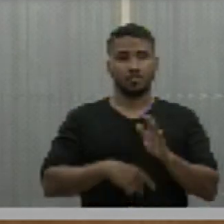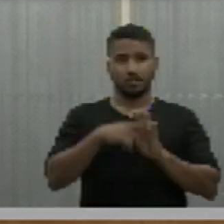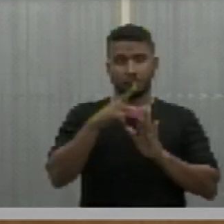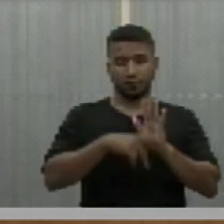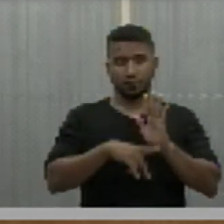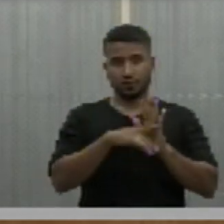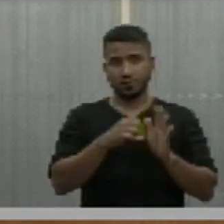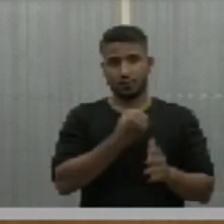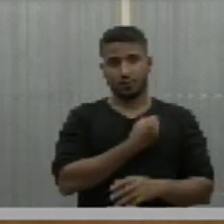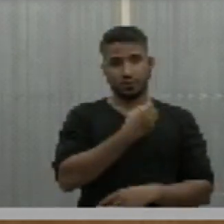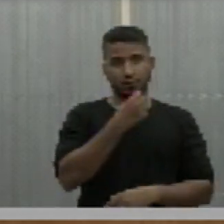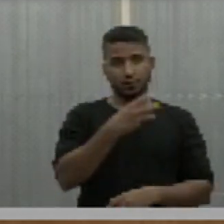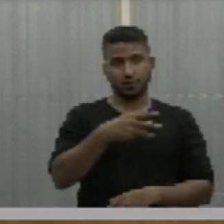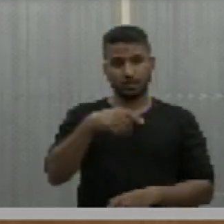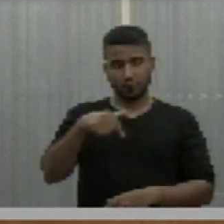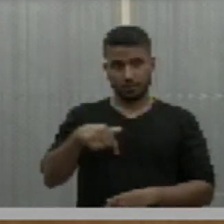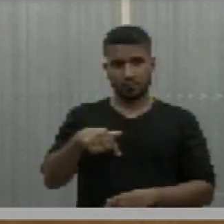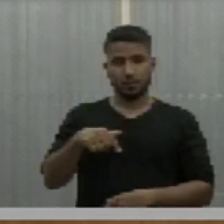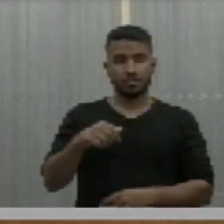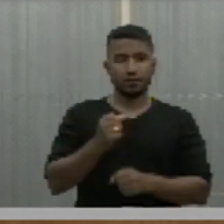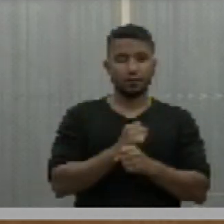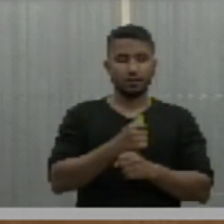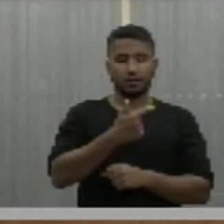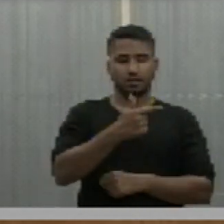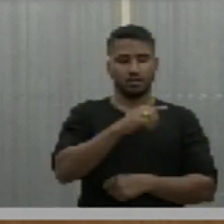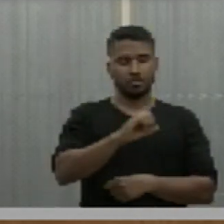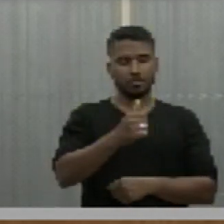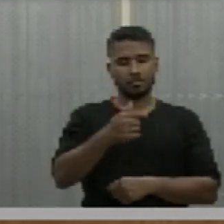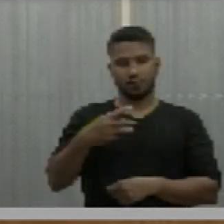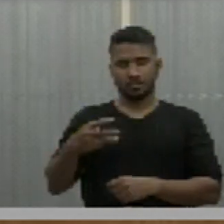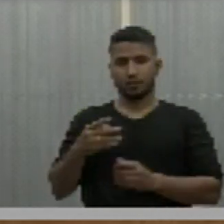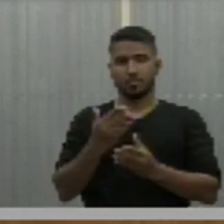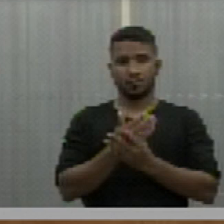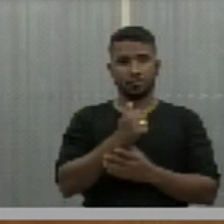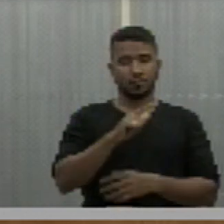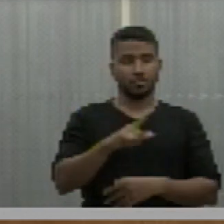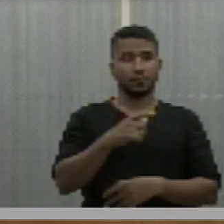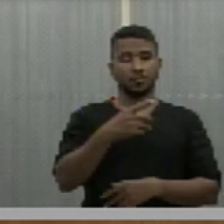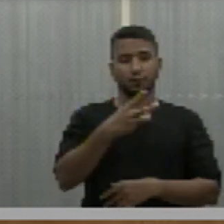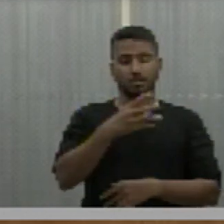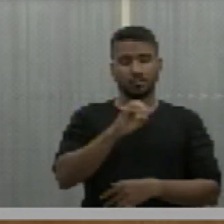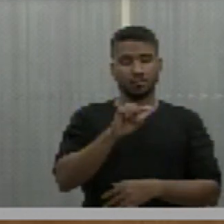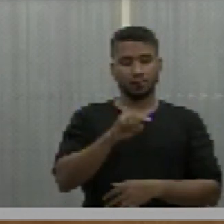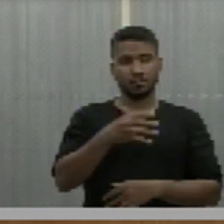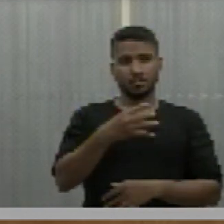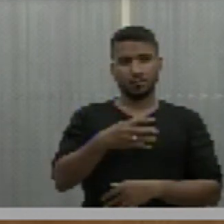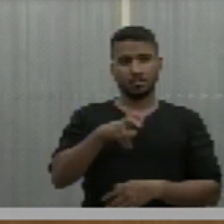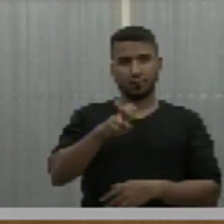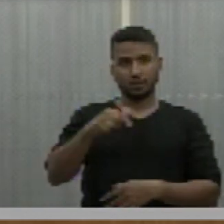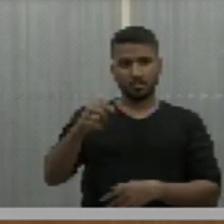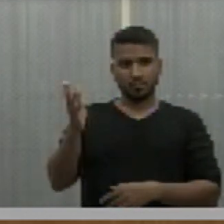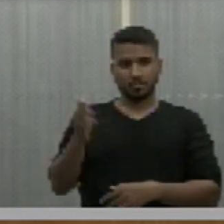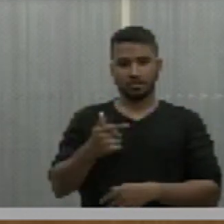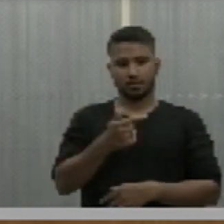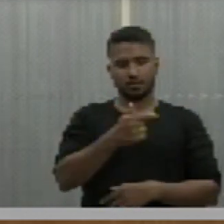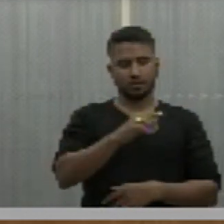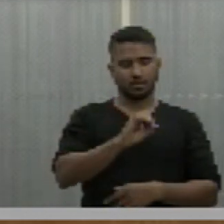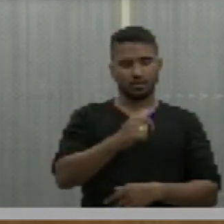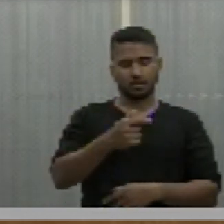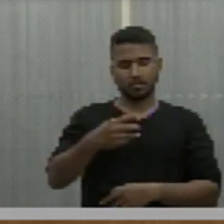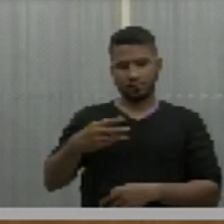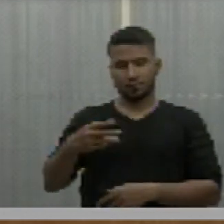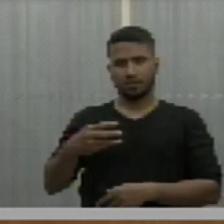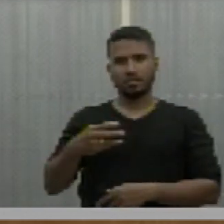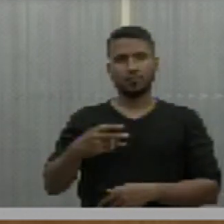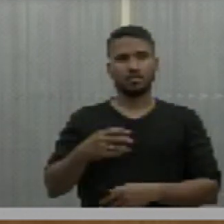ordinária, número 37, de 2023, processo AL 30.457, barra 2023, de